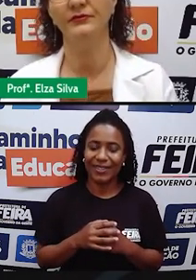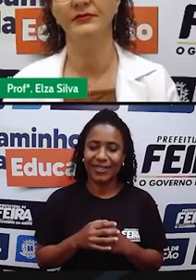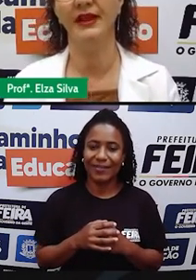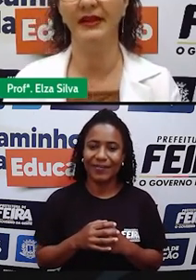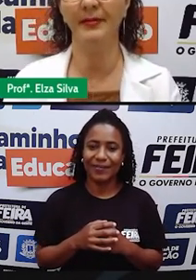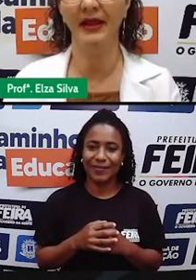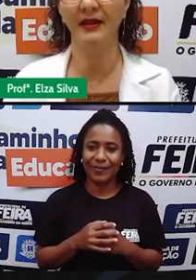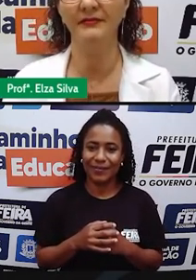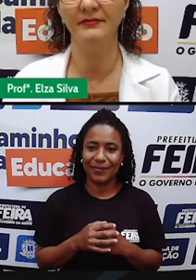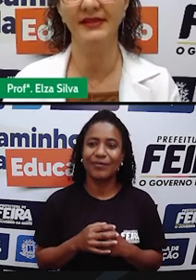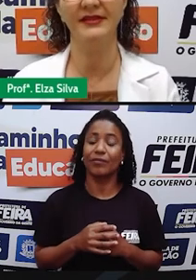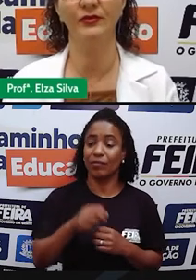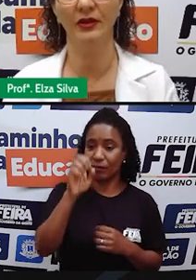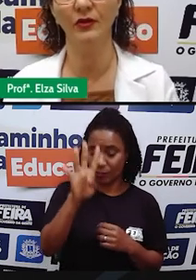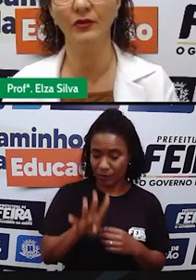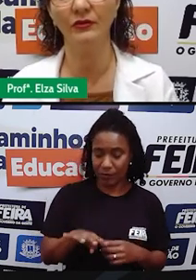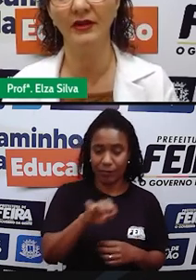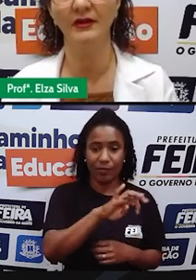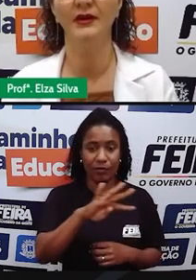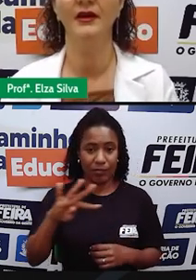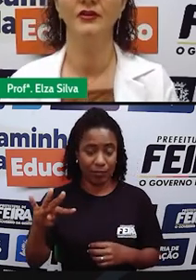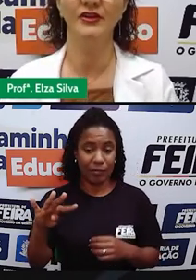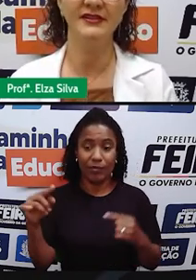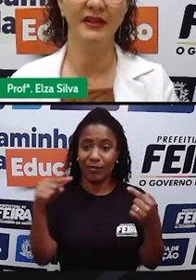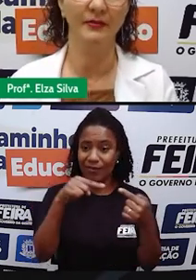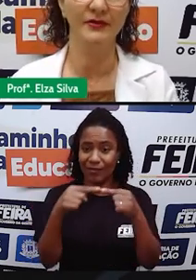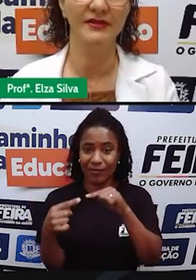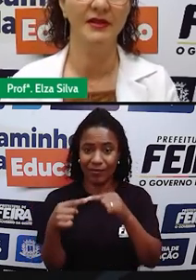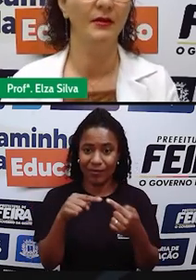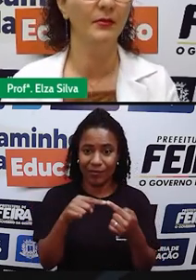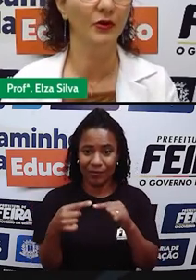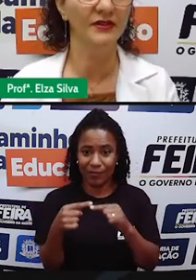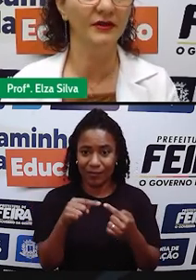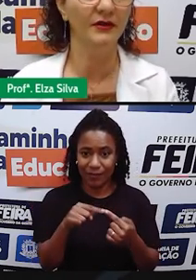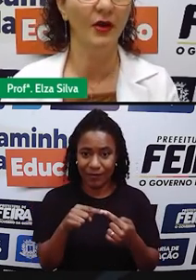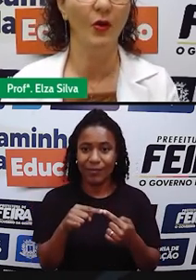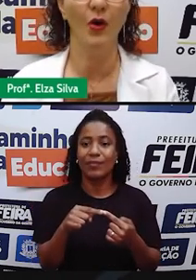da tabela na segunda coluna nós temos